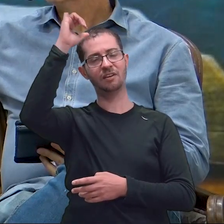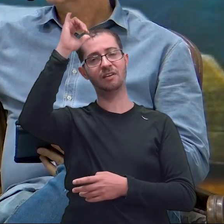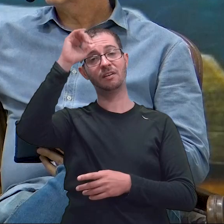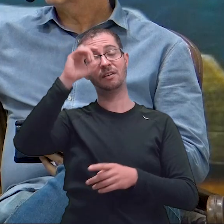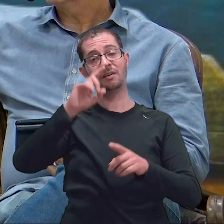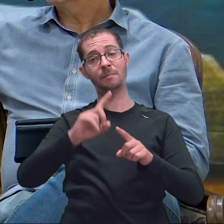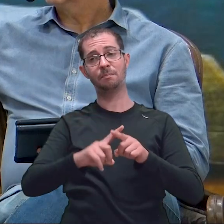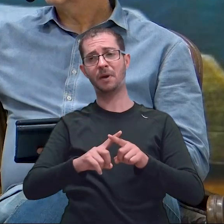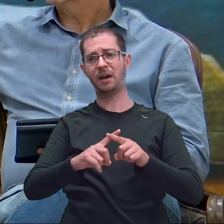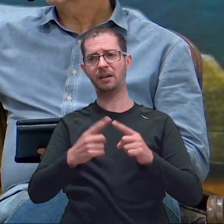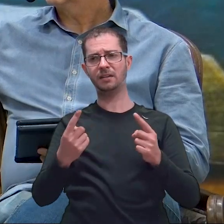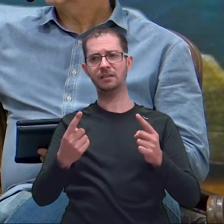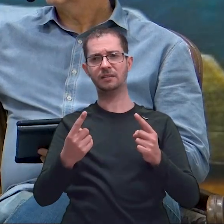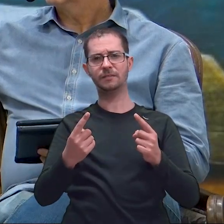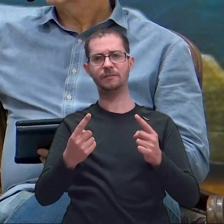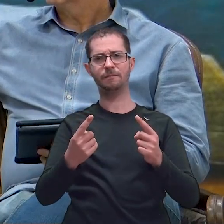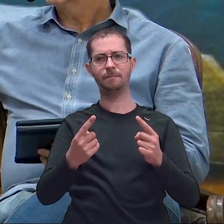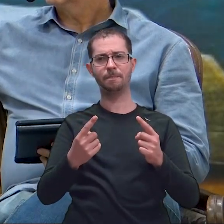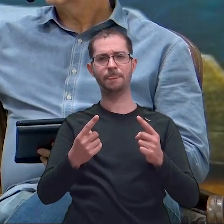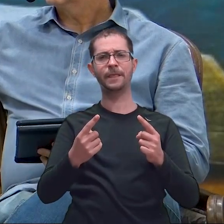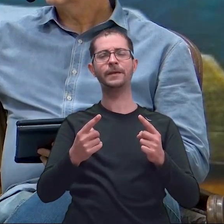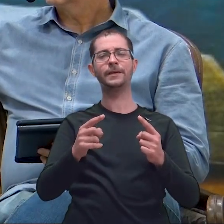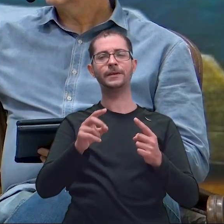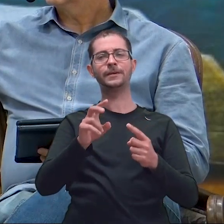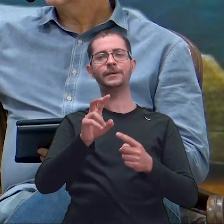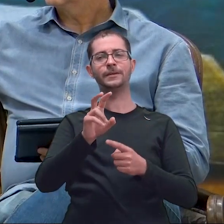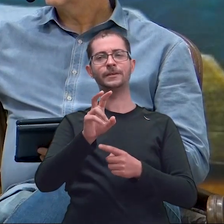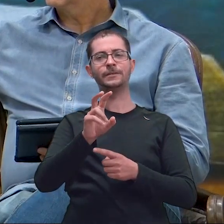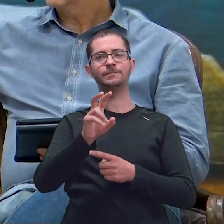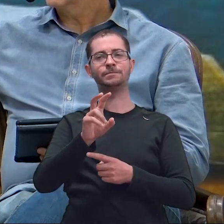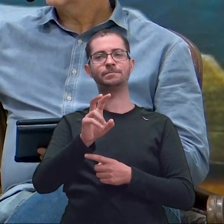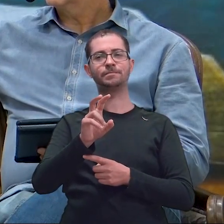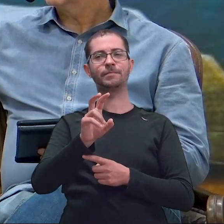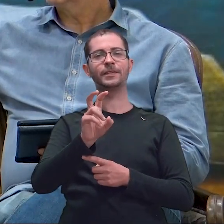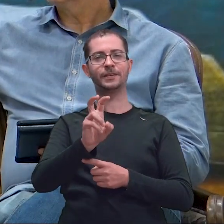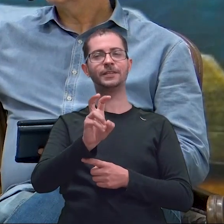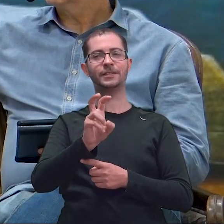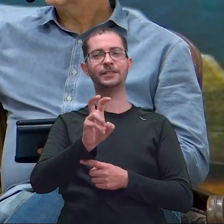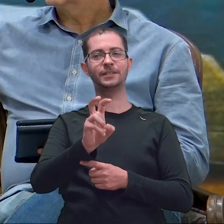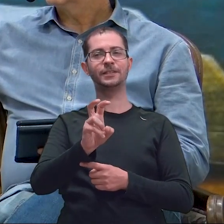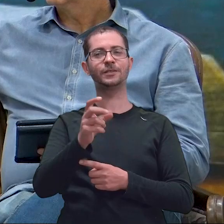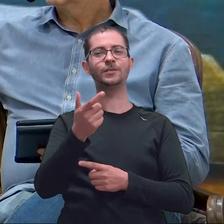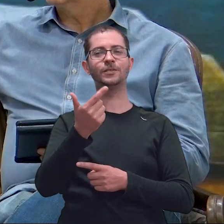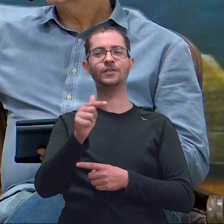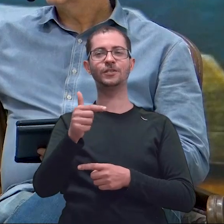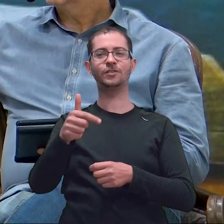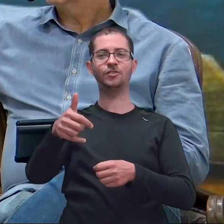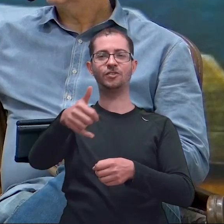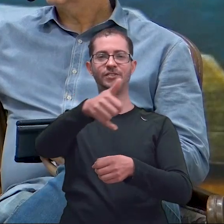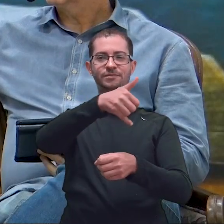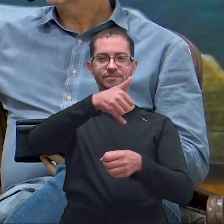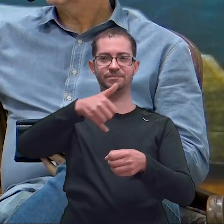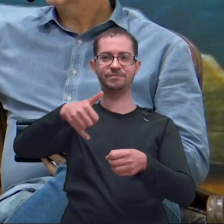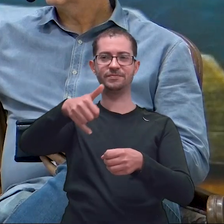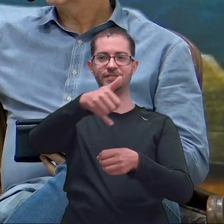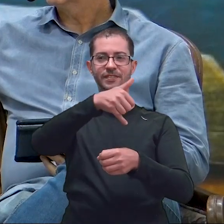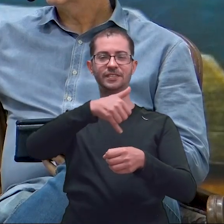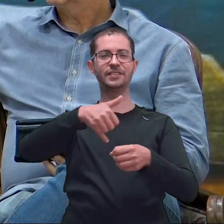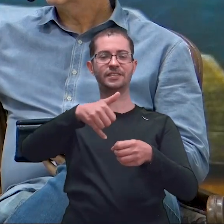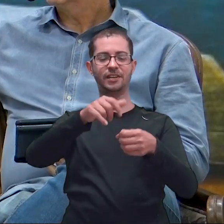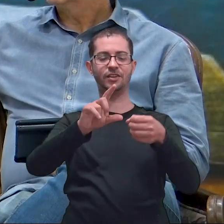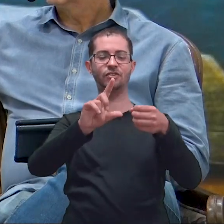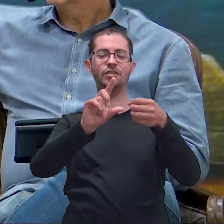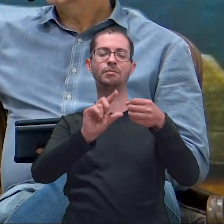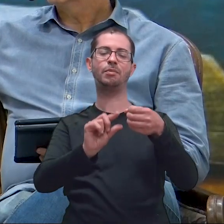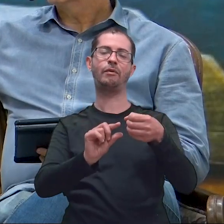o azeite daquelas lâmpadas. Elas até tinham no começo um pouco, né? Mas